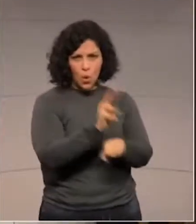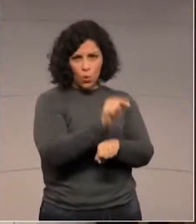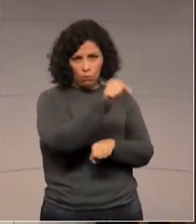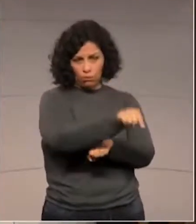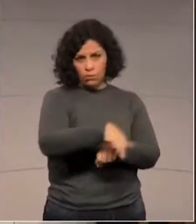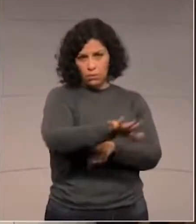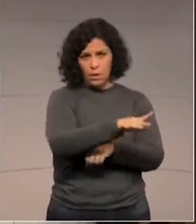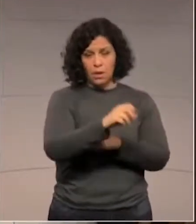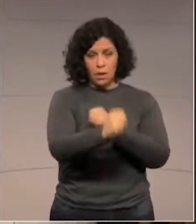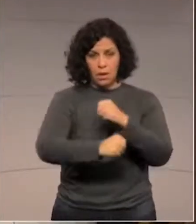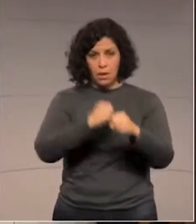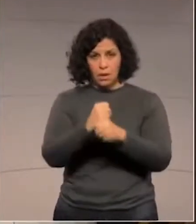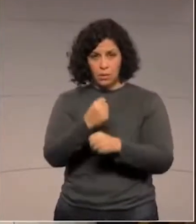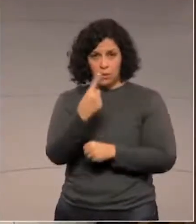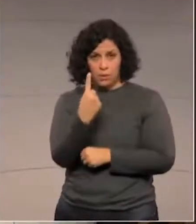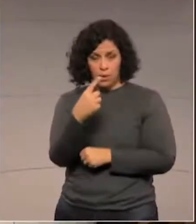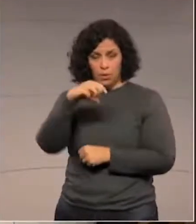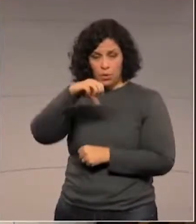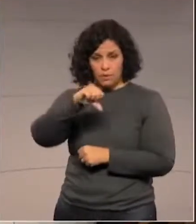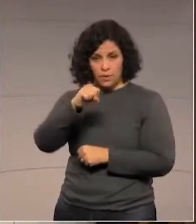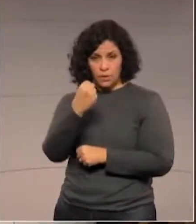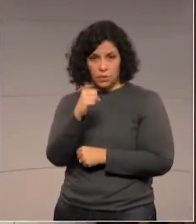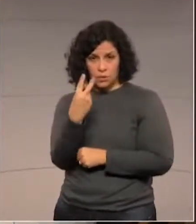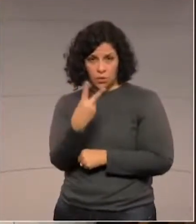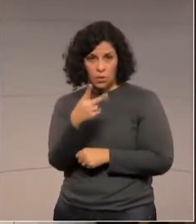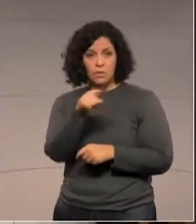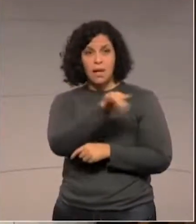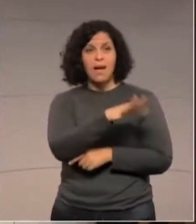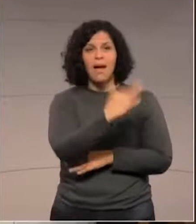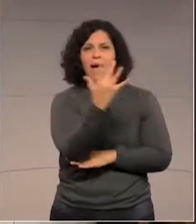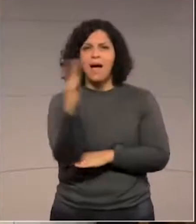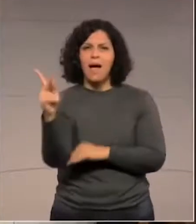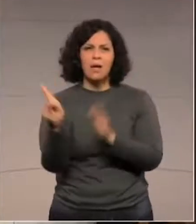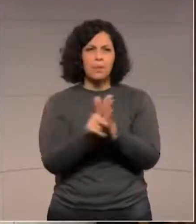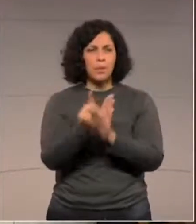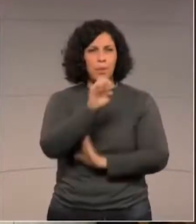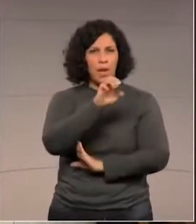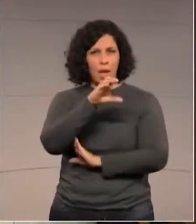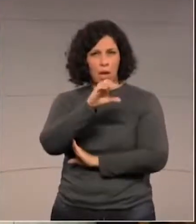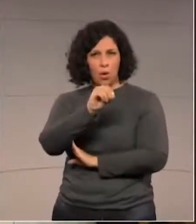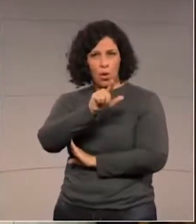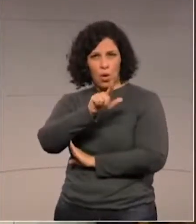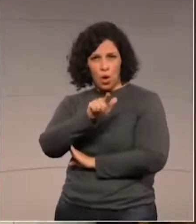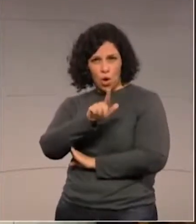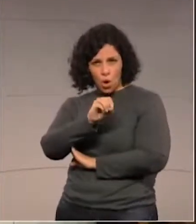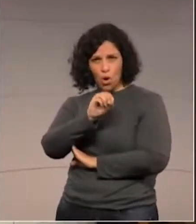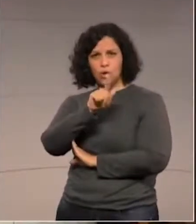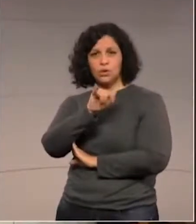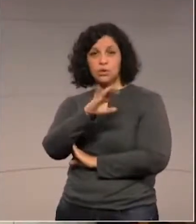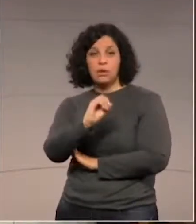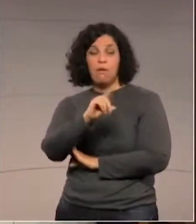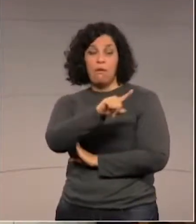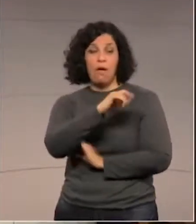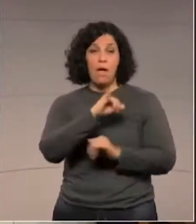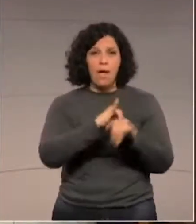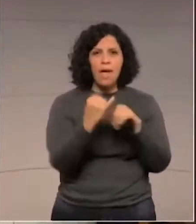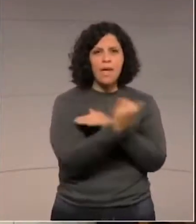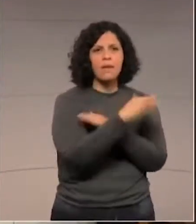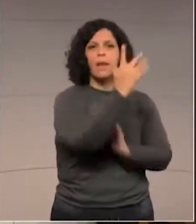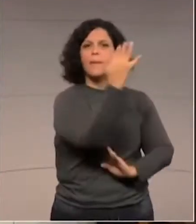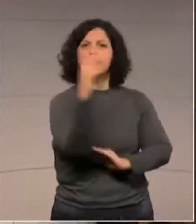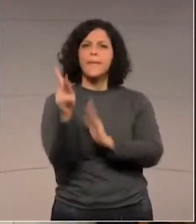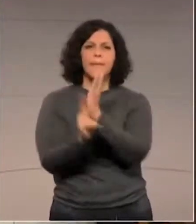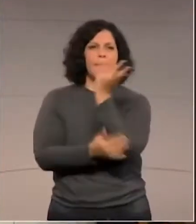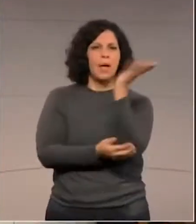1982, é reconhecida como estação ecológica e, em 2002, a ilha ganhou o Parque Estadual.